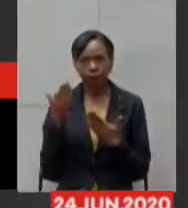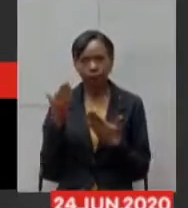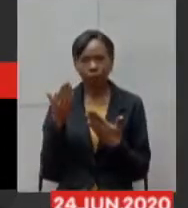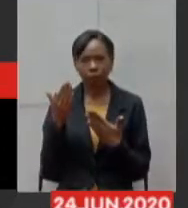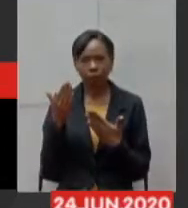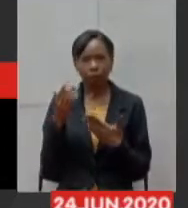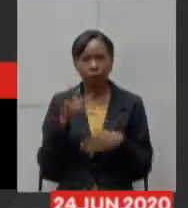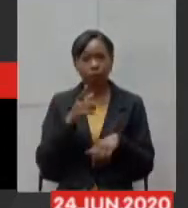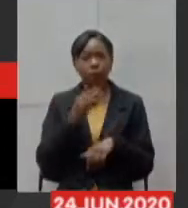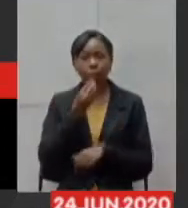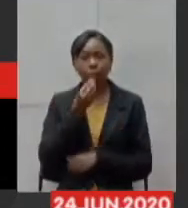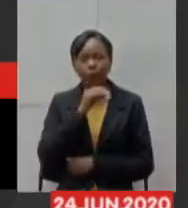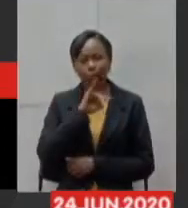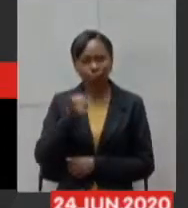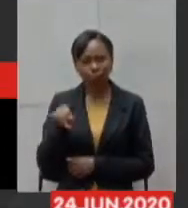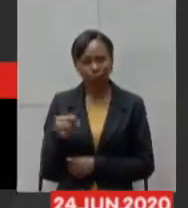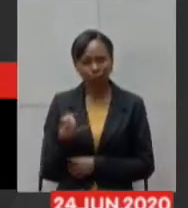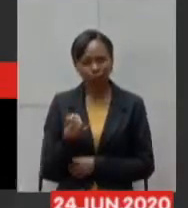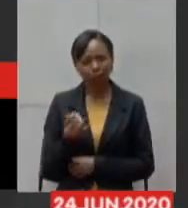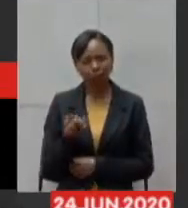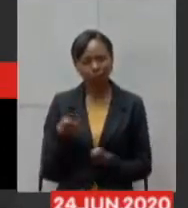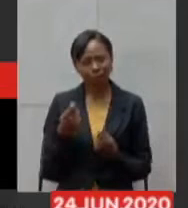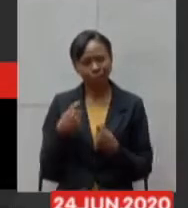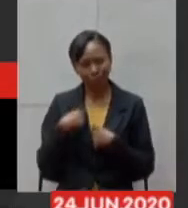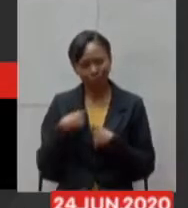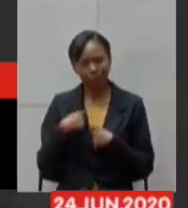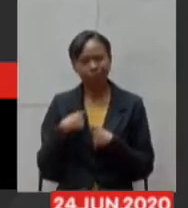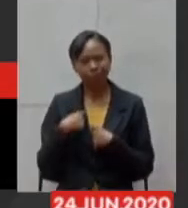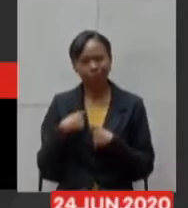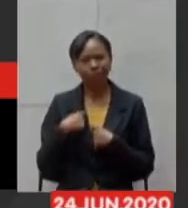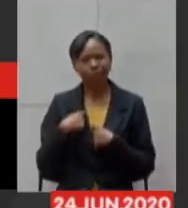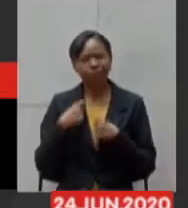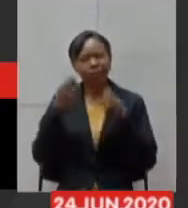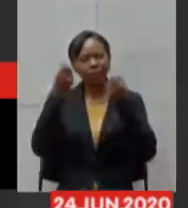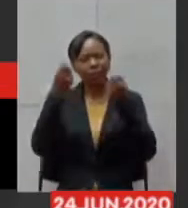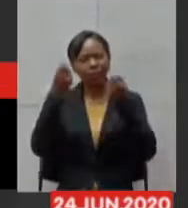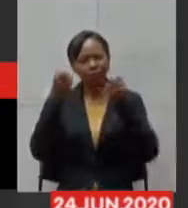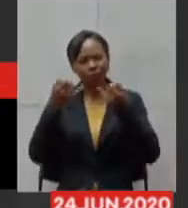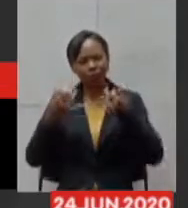oportunidade que o senhor está me dando de esclarecer